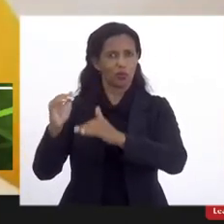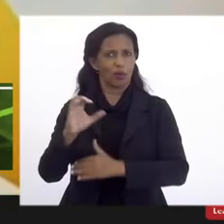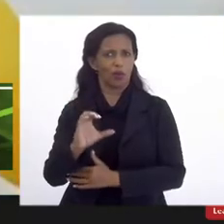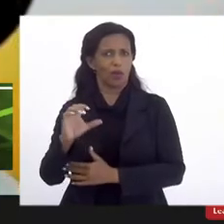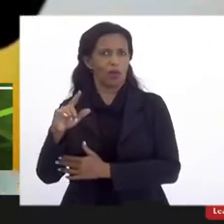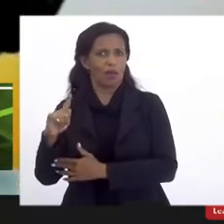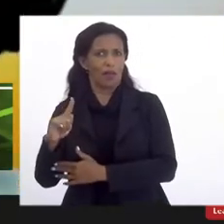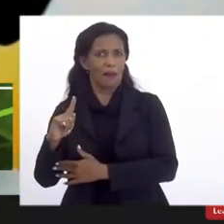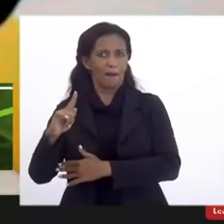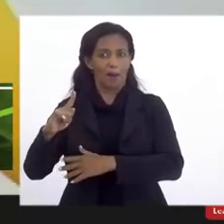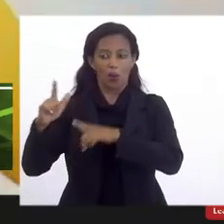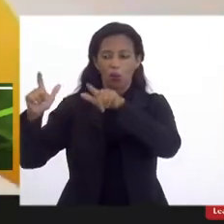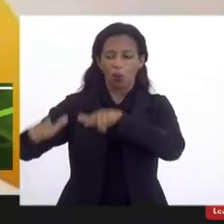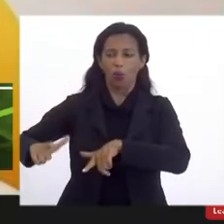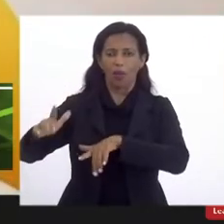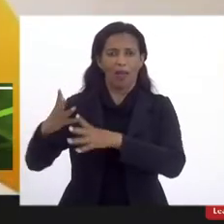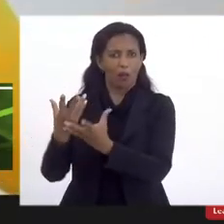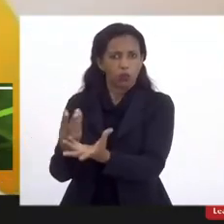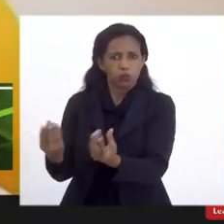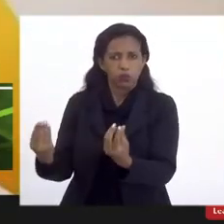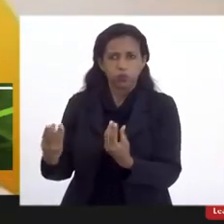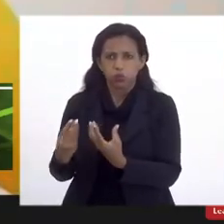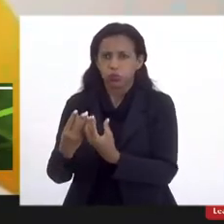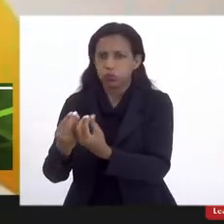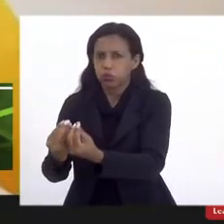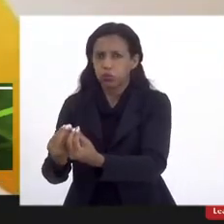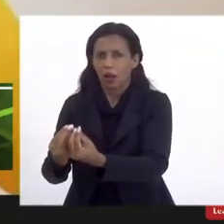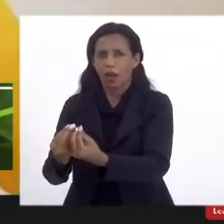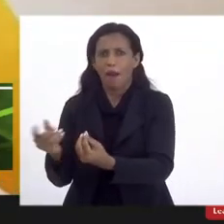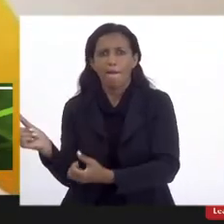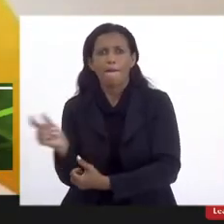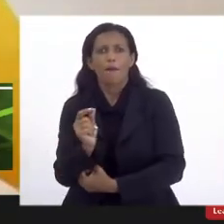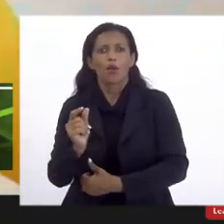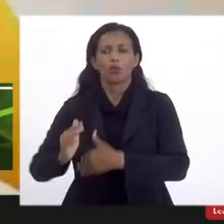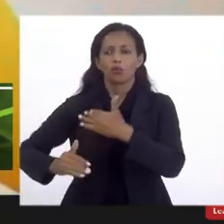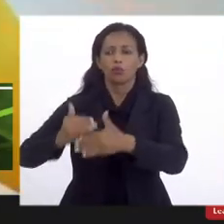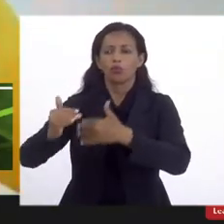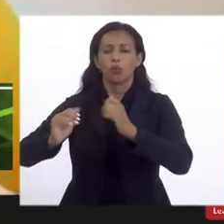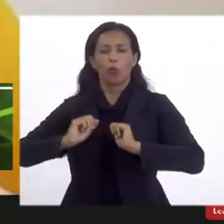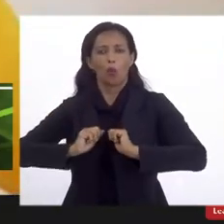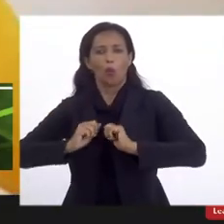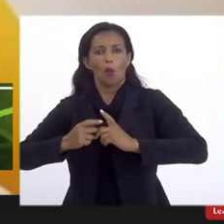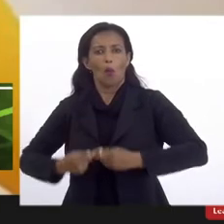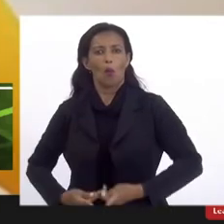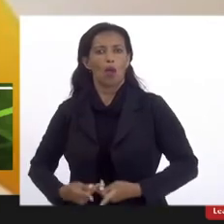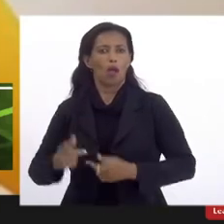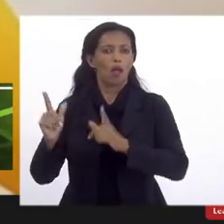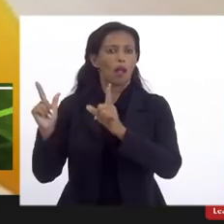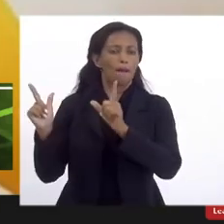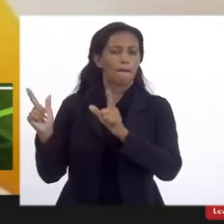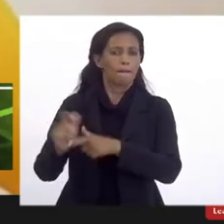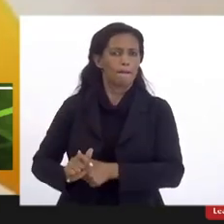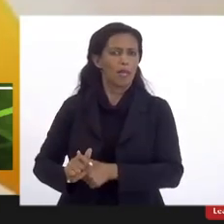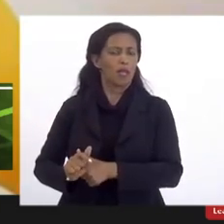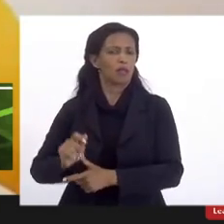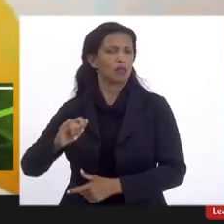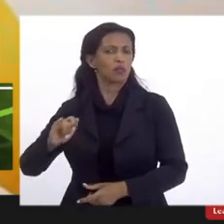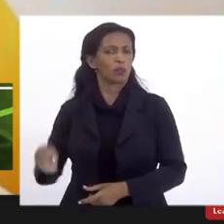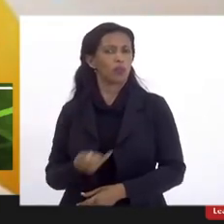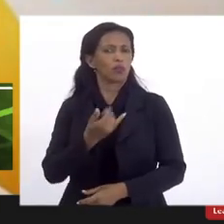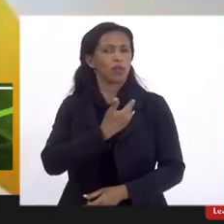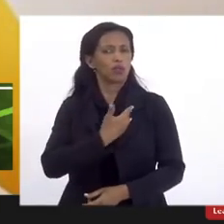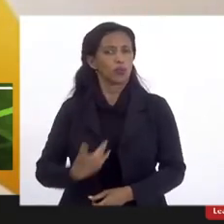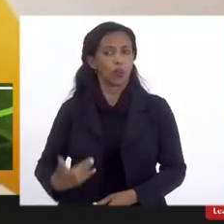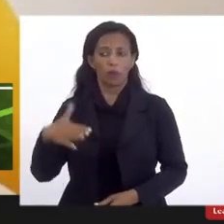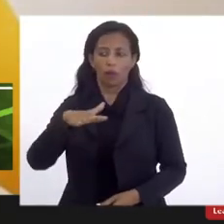Estado mais populosas, com mais baixo índice de desenvolvimento humano, com menos presença de equipamentos públicos, especialmente